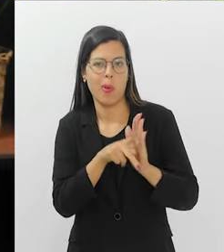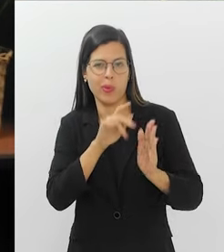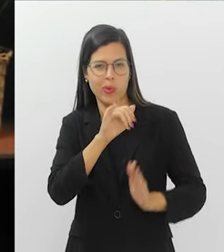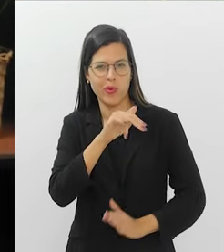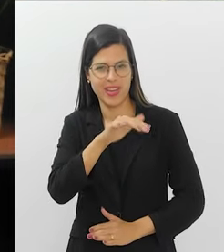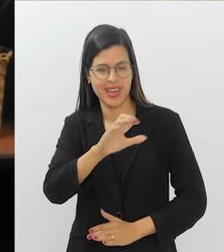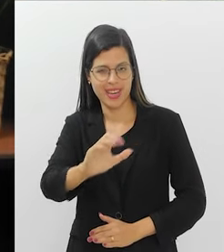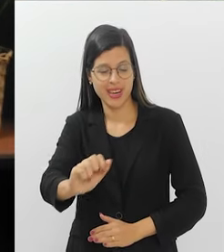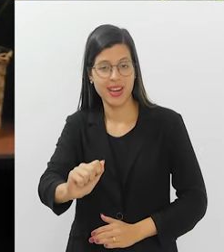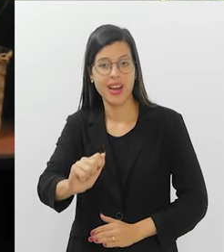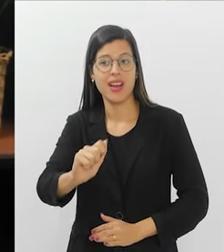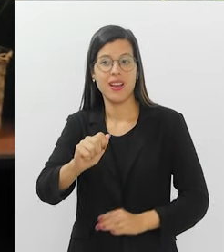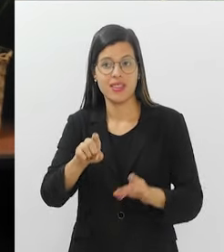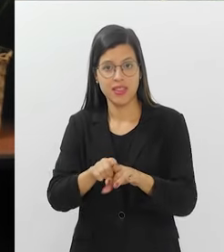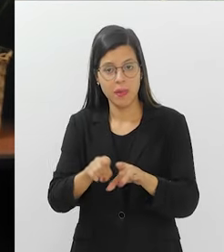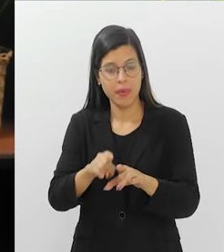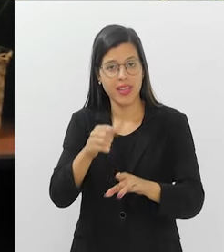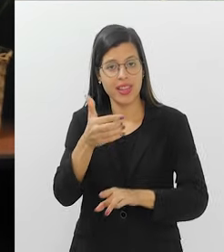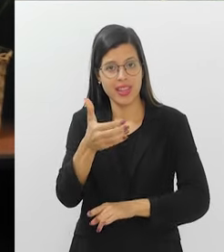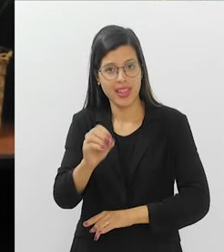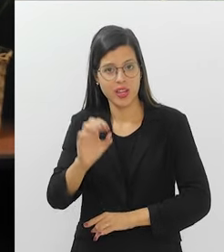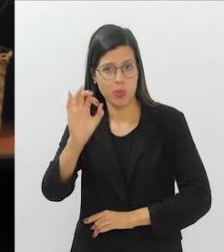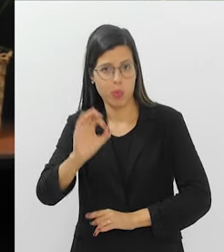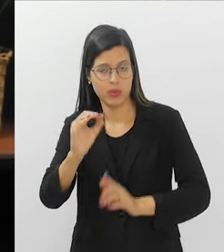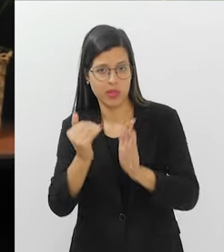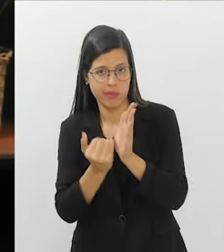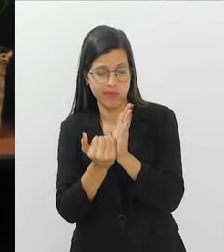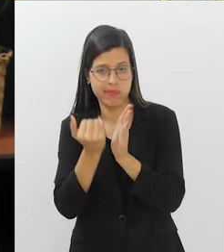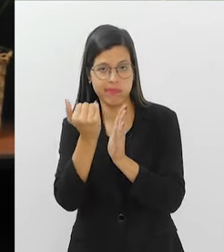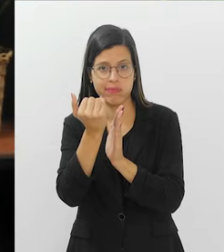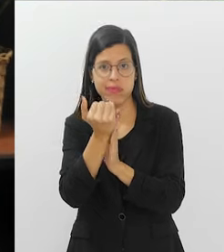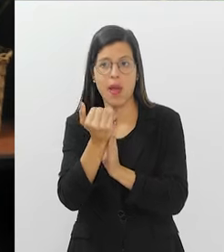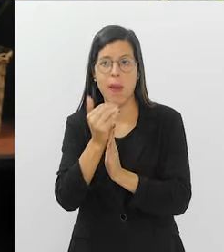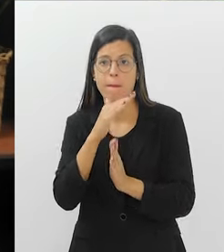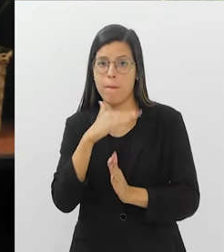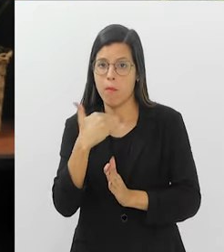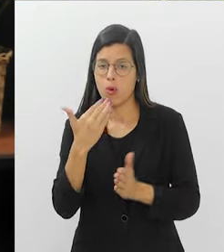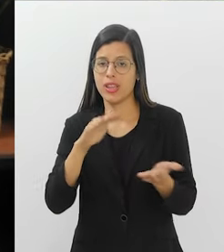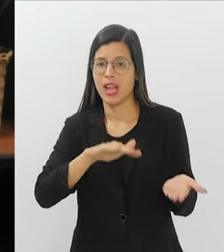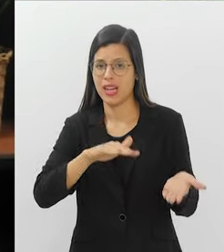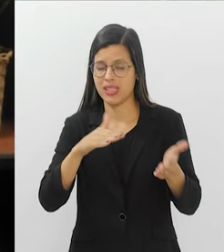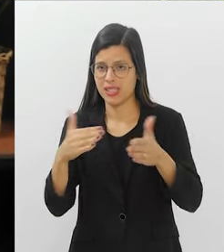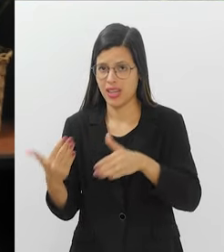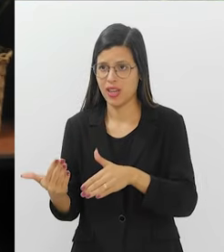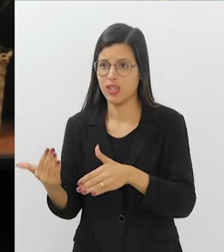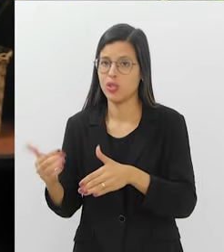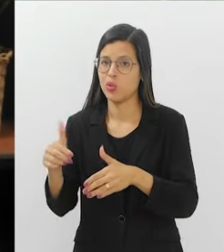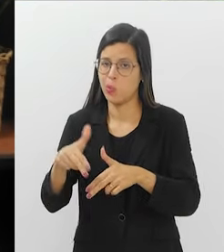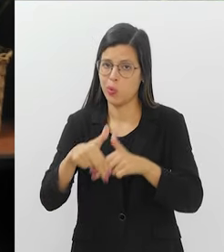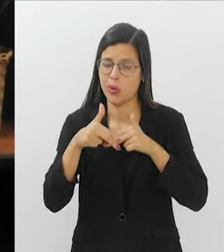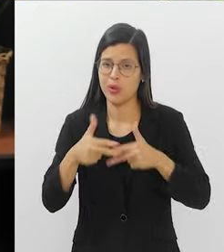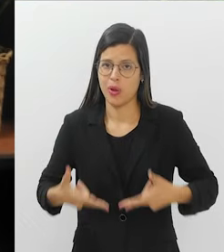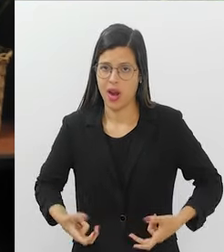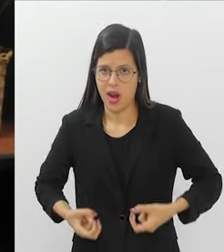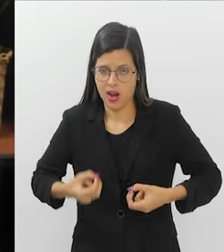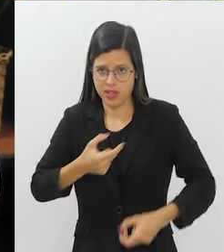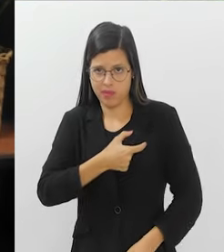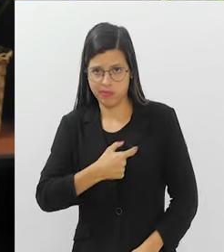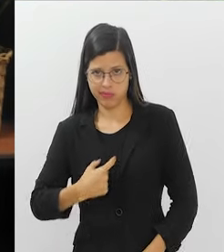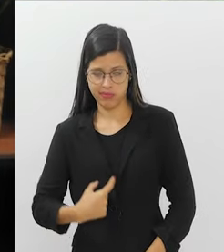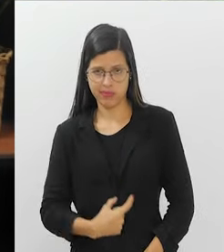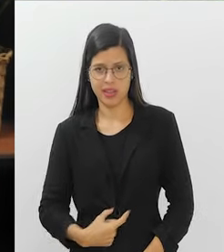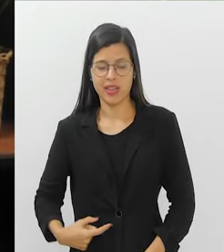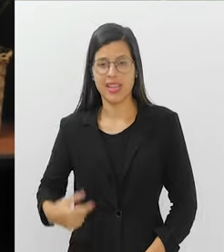do Câncer, e que prevê também um aumento de 10% na mortalidade prematura por câncer de intestino,